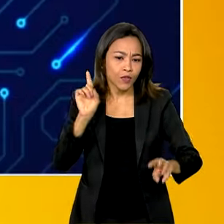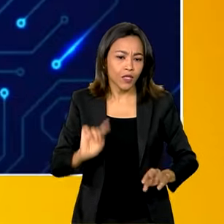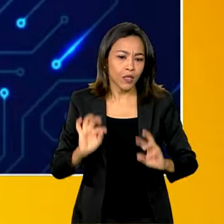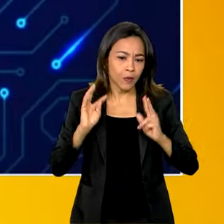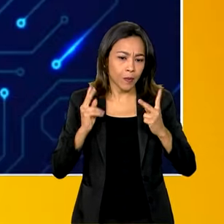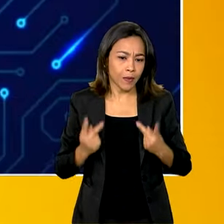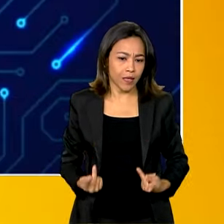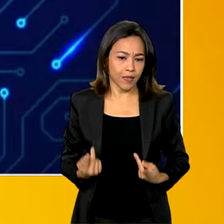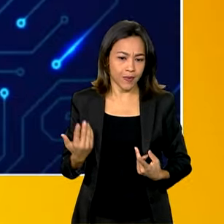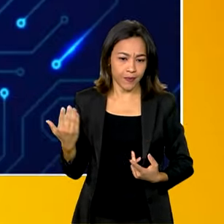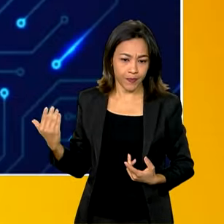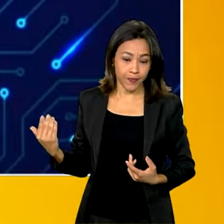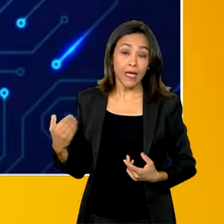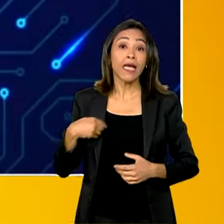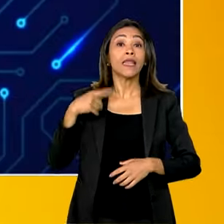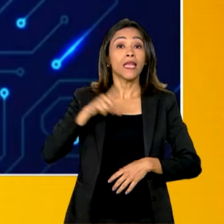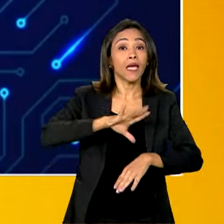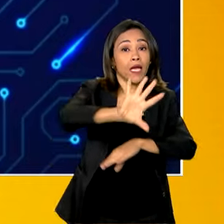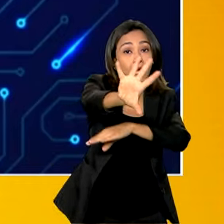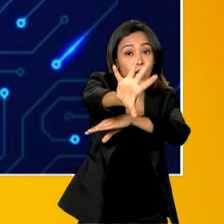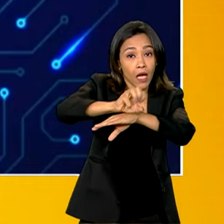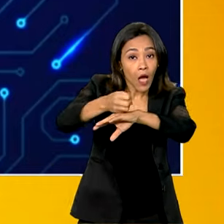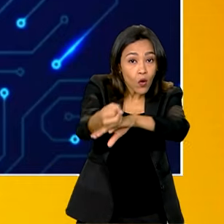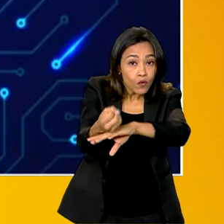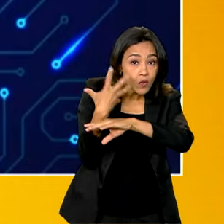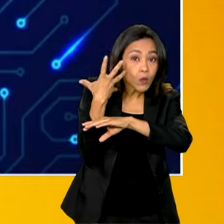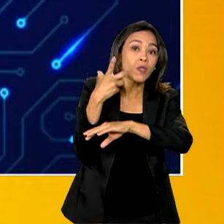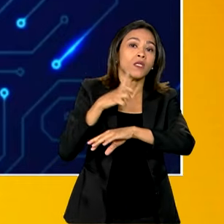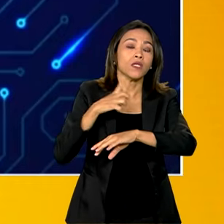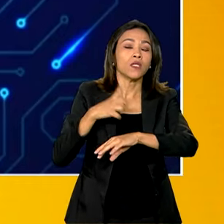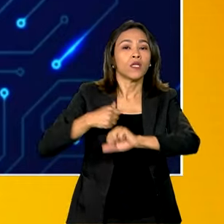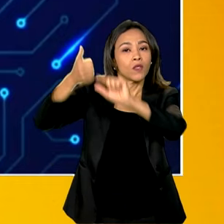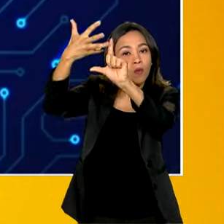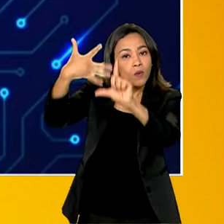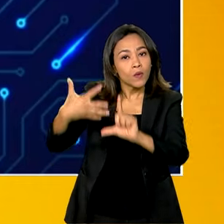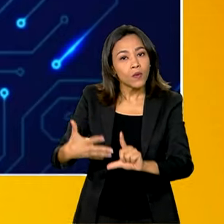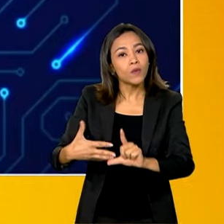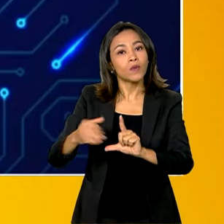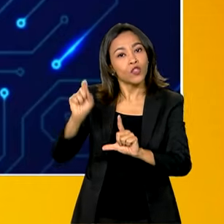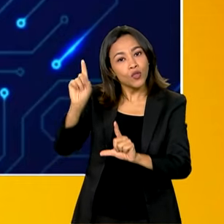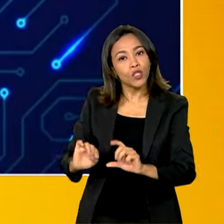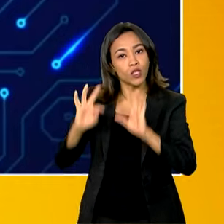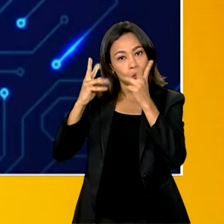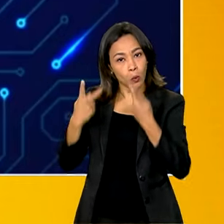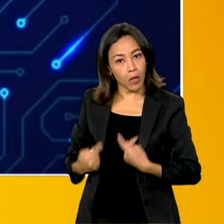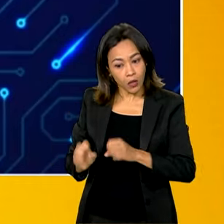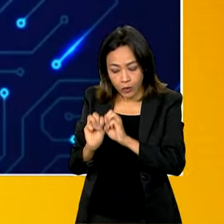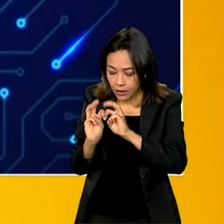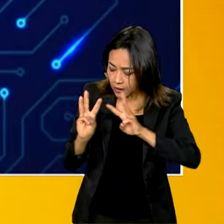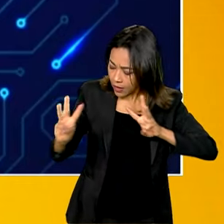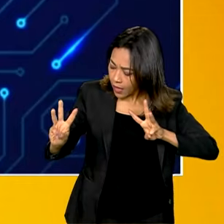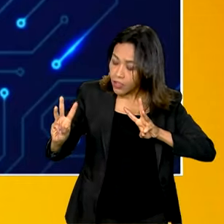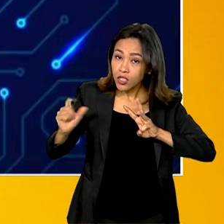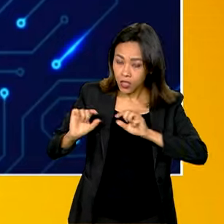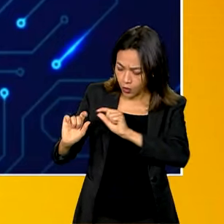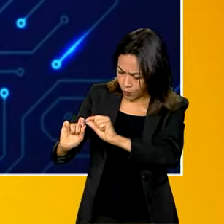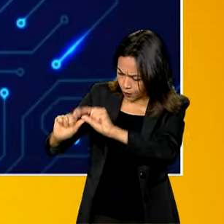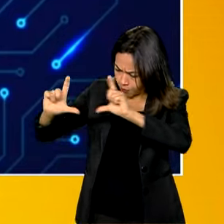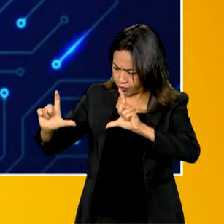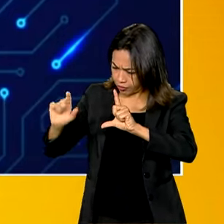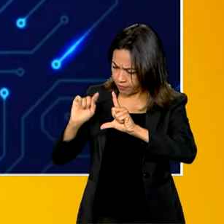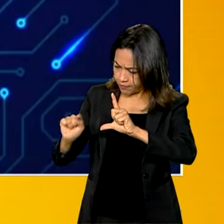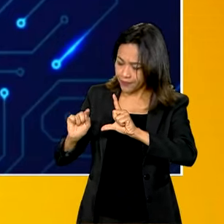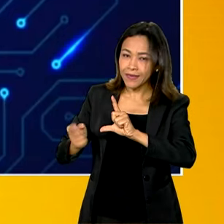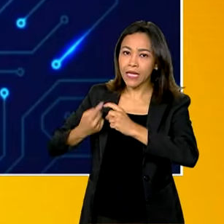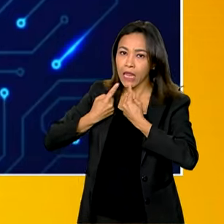Isso. Na página da Ouvidoria Nacional de Direitos Humanos, no site do Ministério de Direitos Humanos, lá tem um espaço de denúncias. Então, são